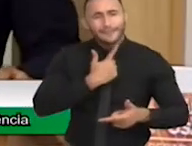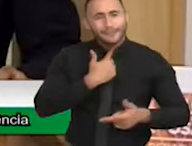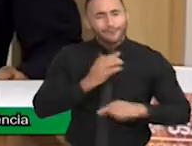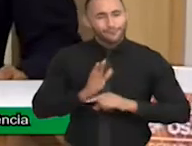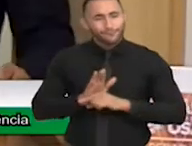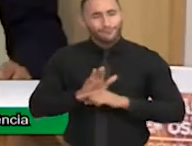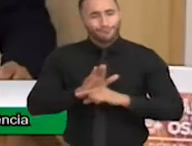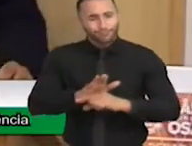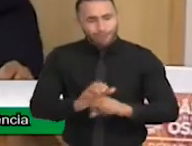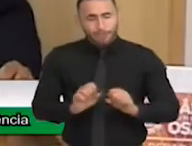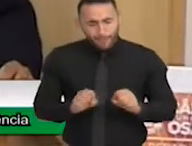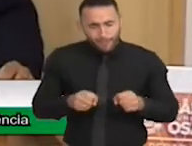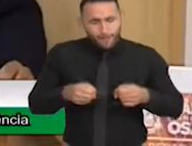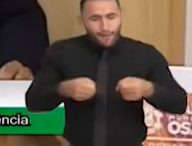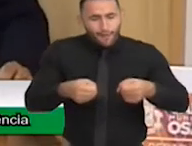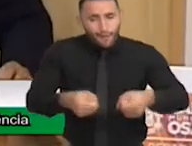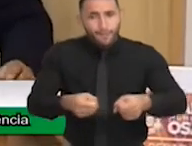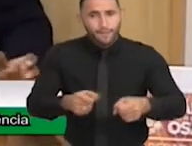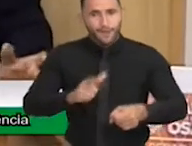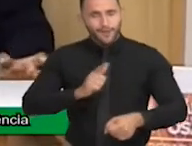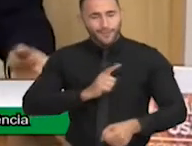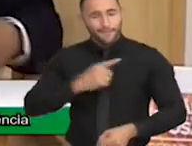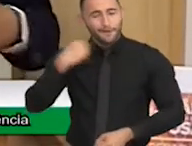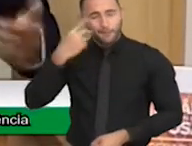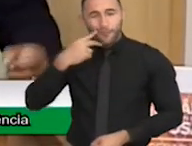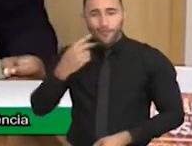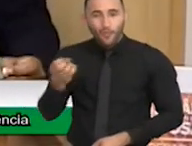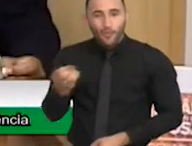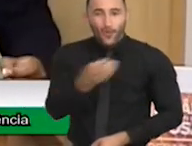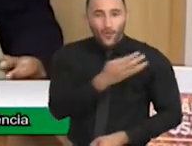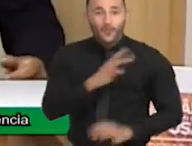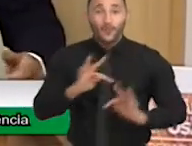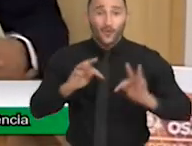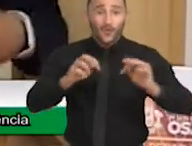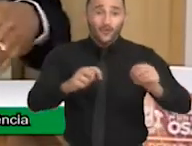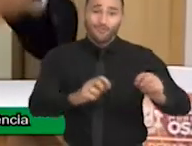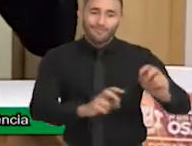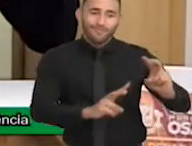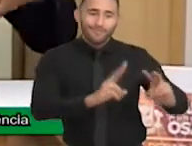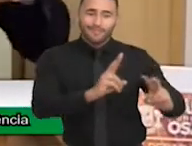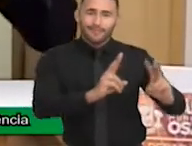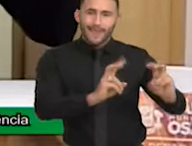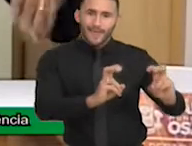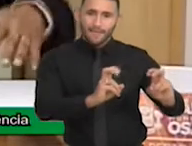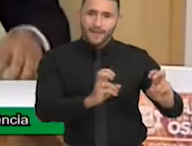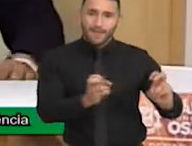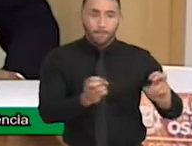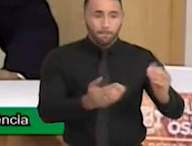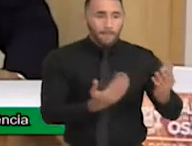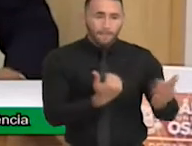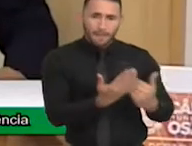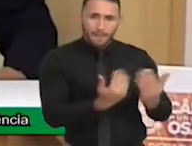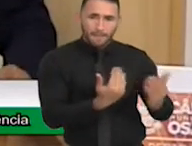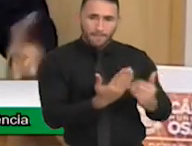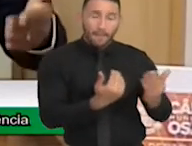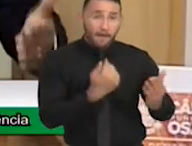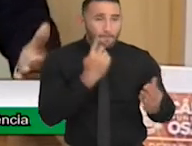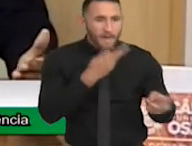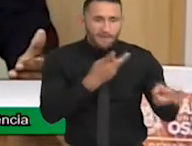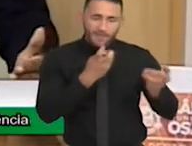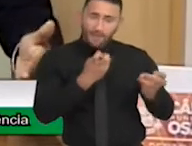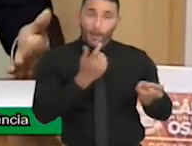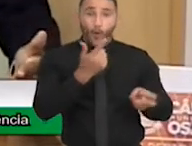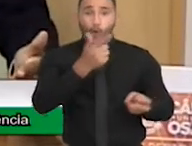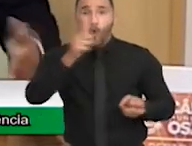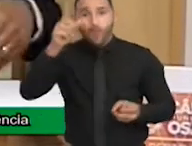estão bem enganjados. Qualquer debate que tem aqui, a gente vê novas ideias, então, mesmo estando